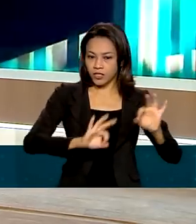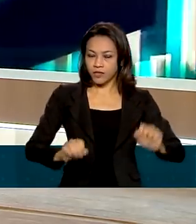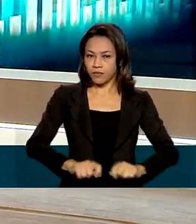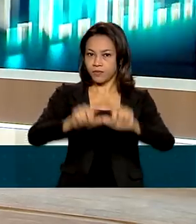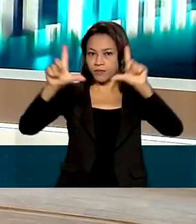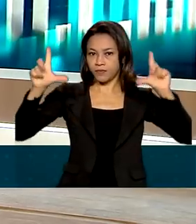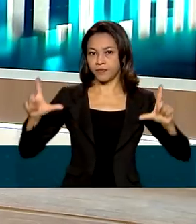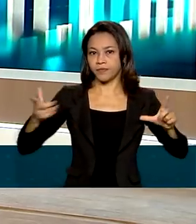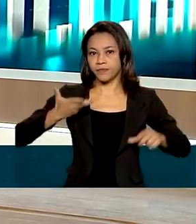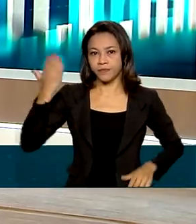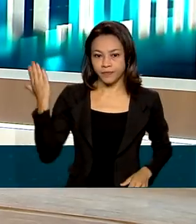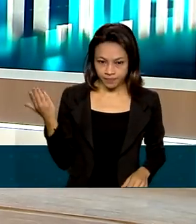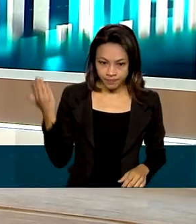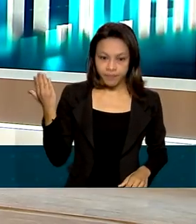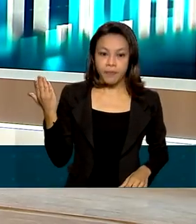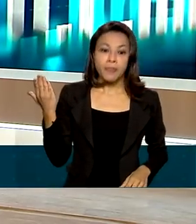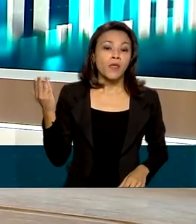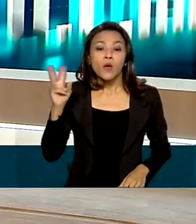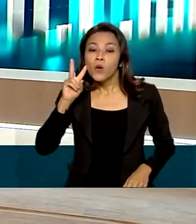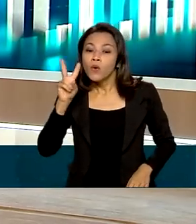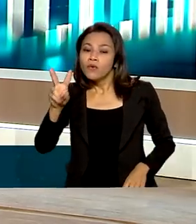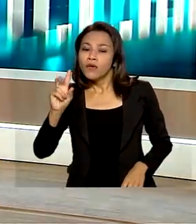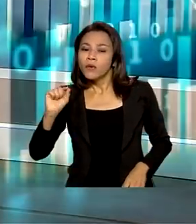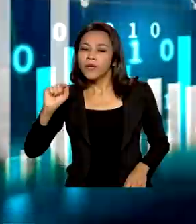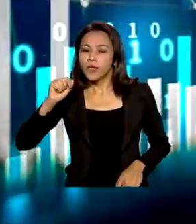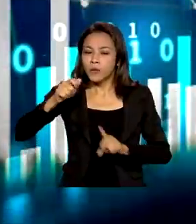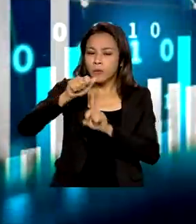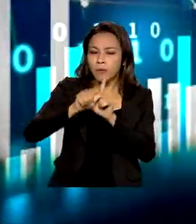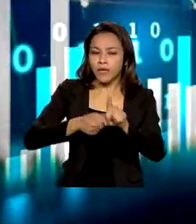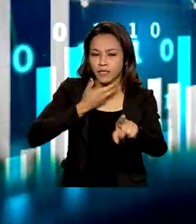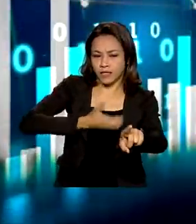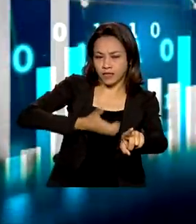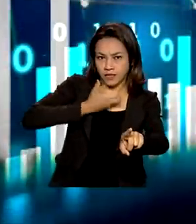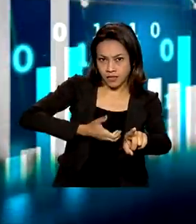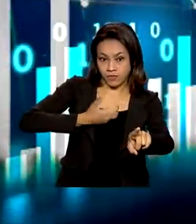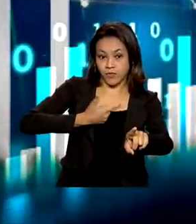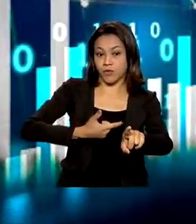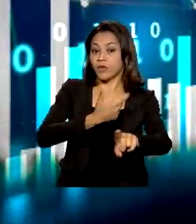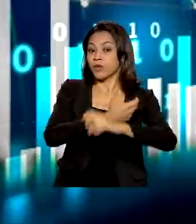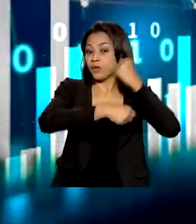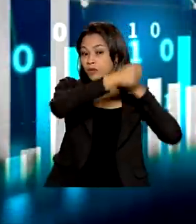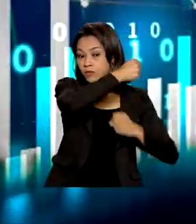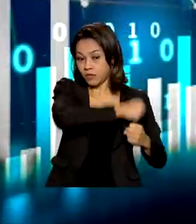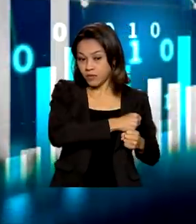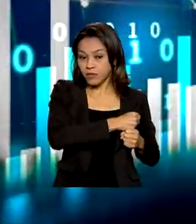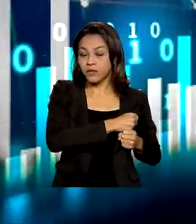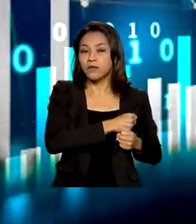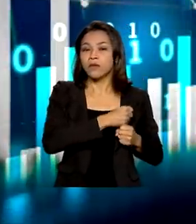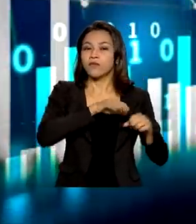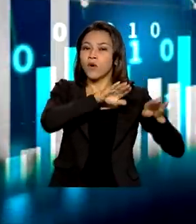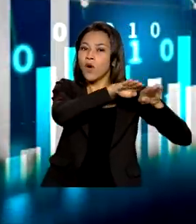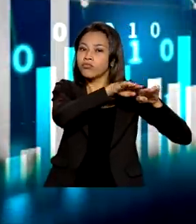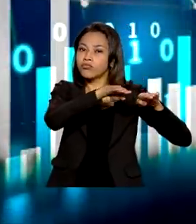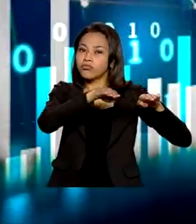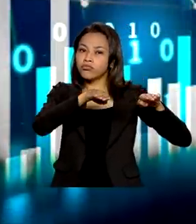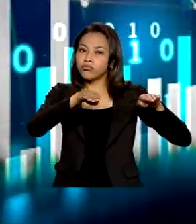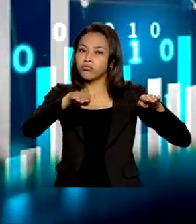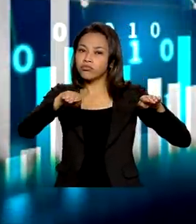de produção. O que nós podemos ver é que em dezembro de 2021, a situação ficou praticamente estável, com um